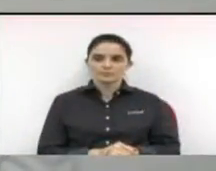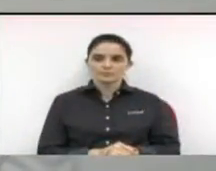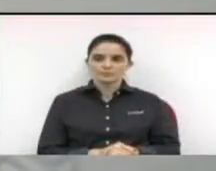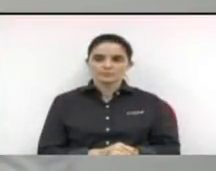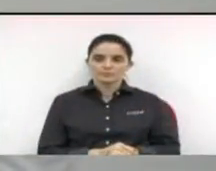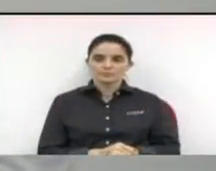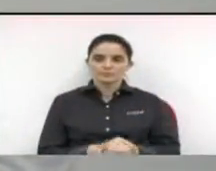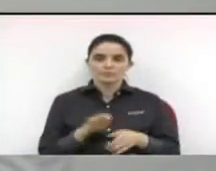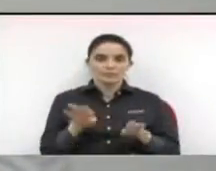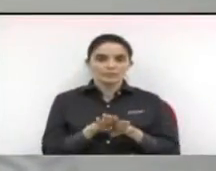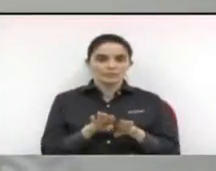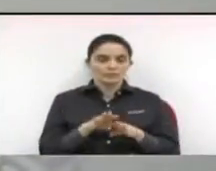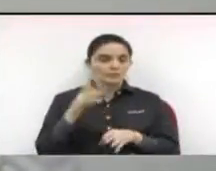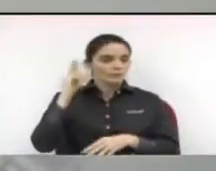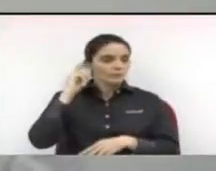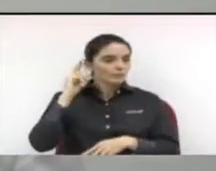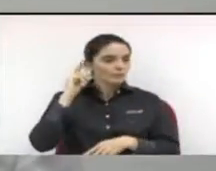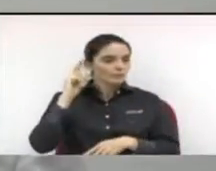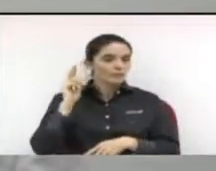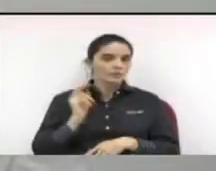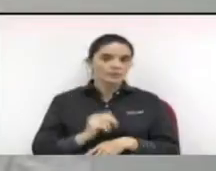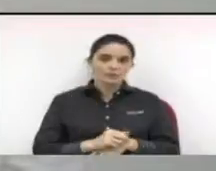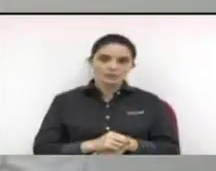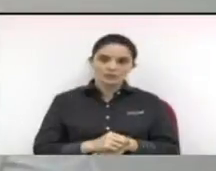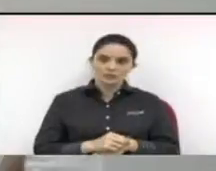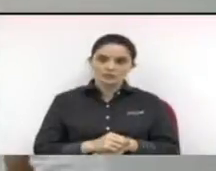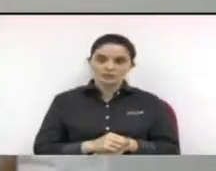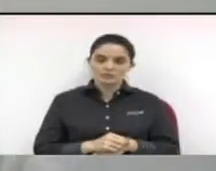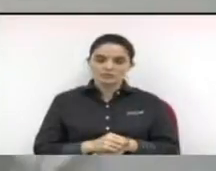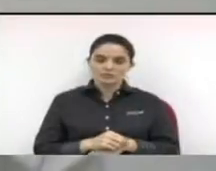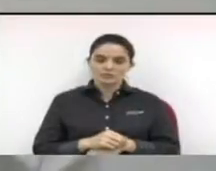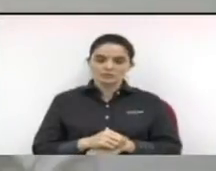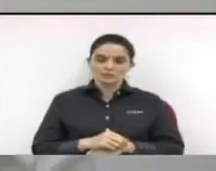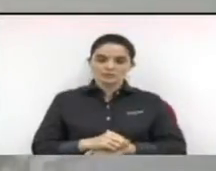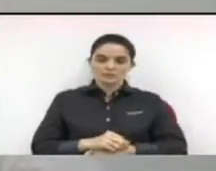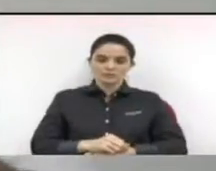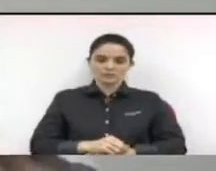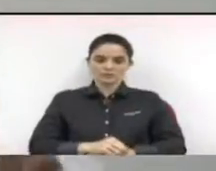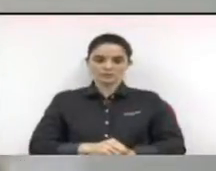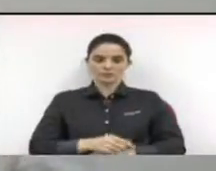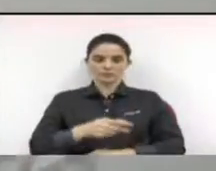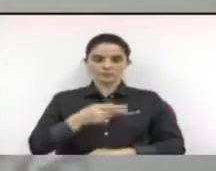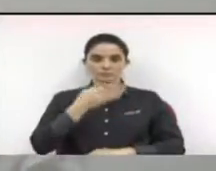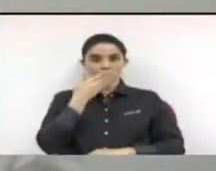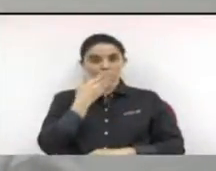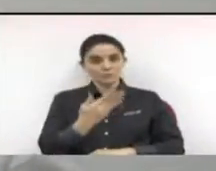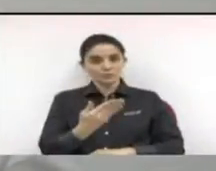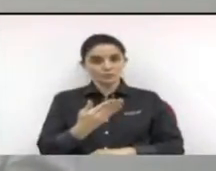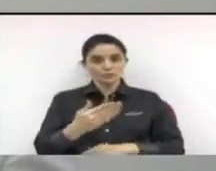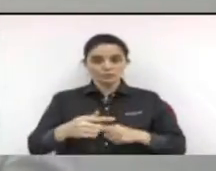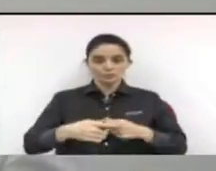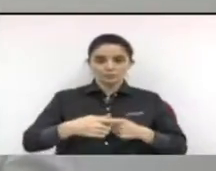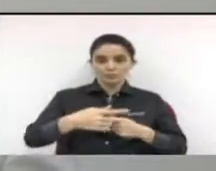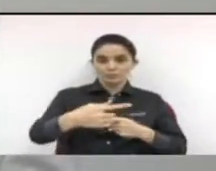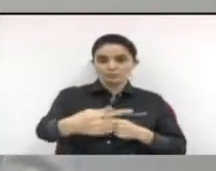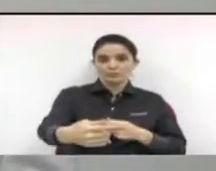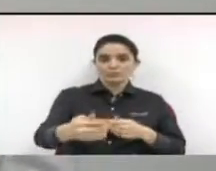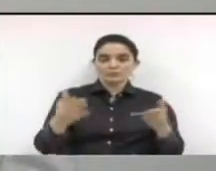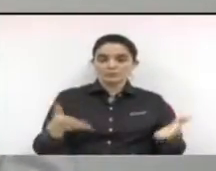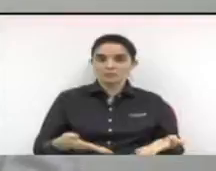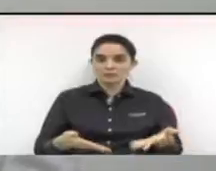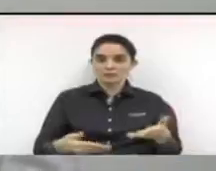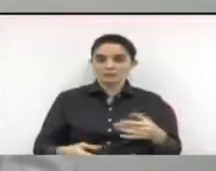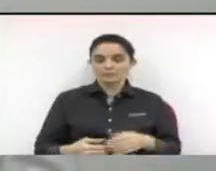Inclusive, o Ronei fez, em nome da bancada aqui, essa tentativa de adiar, mas nós já estamos na discussão do